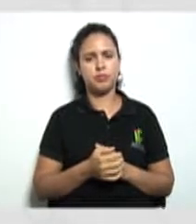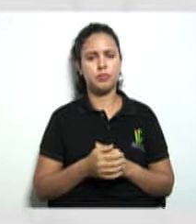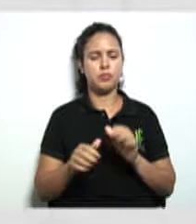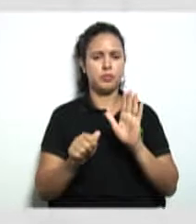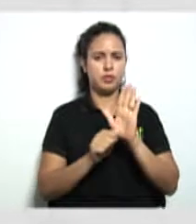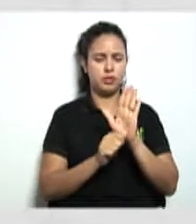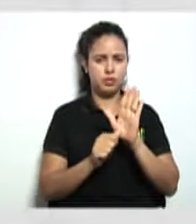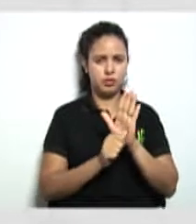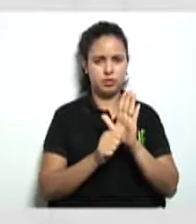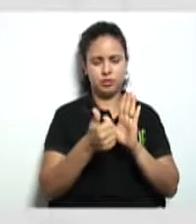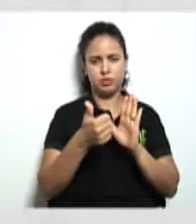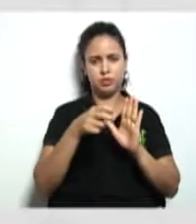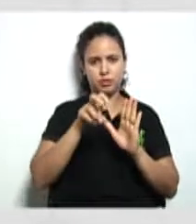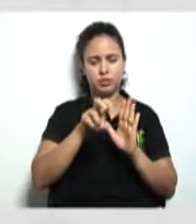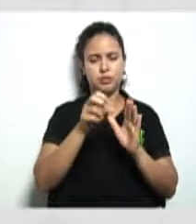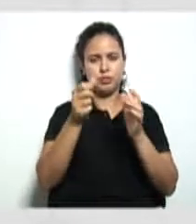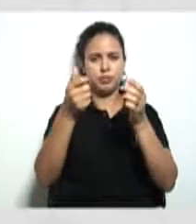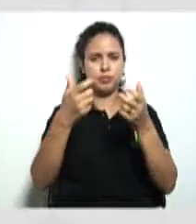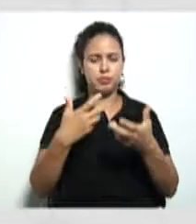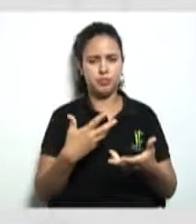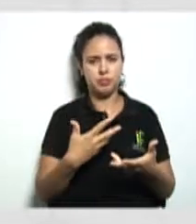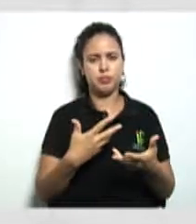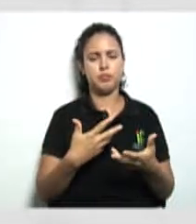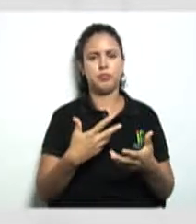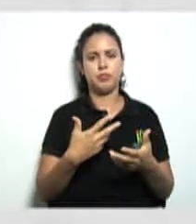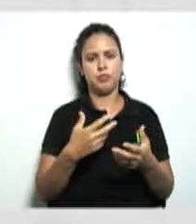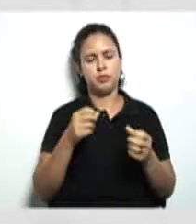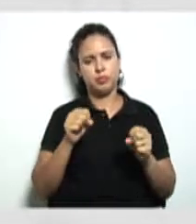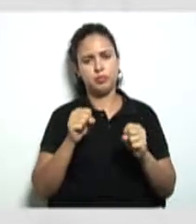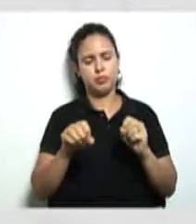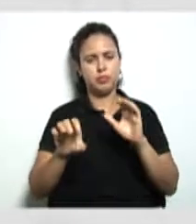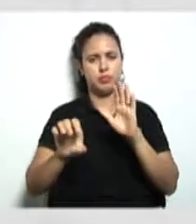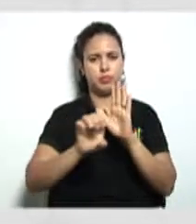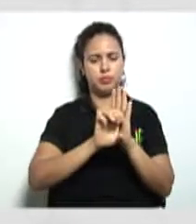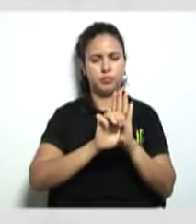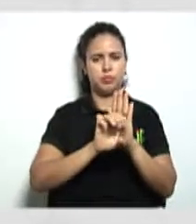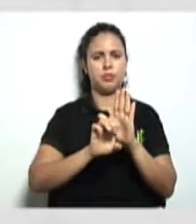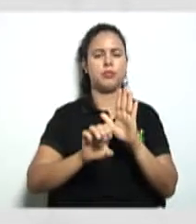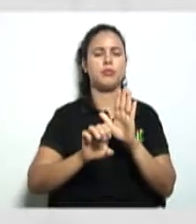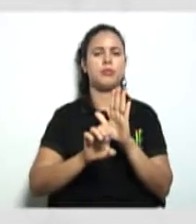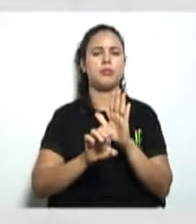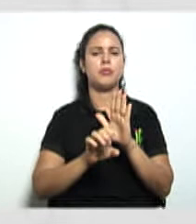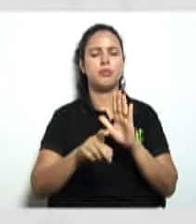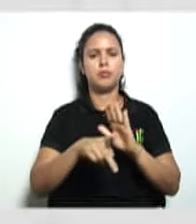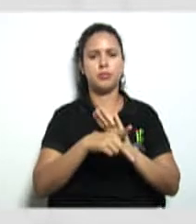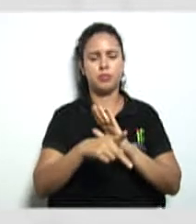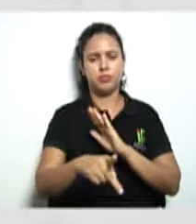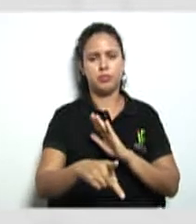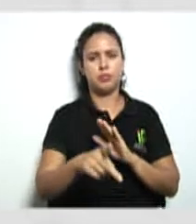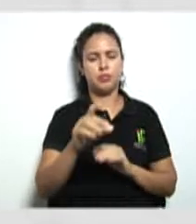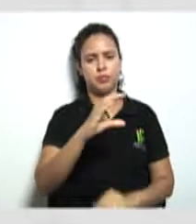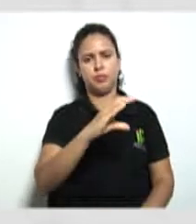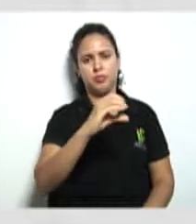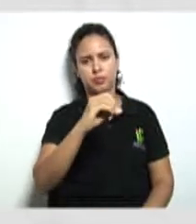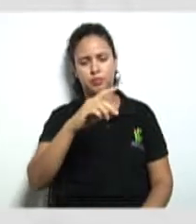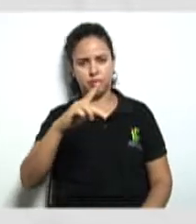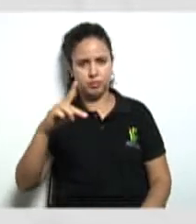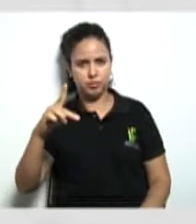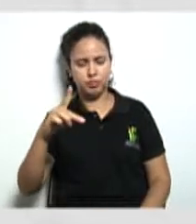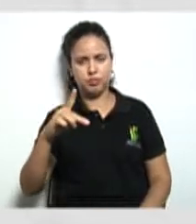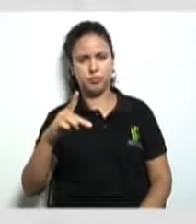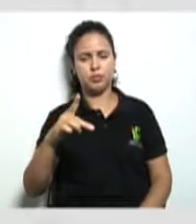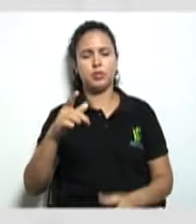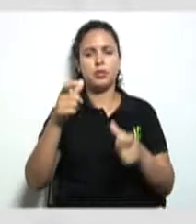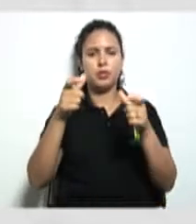artigo 15 ele fala o que? aprovação do estatuto da sociedade tem que haver essa aprovação então isso acontece